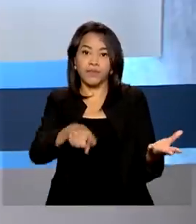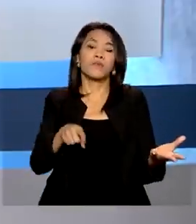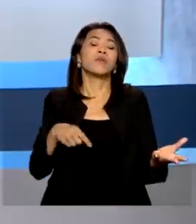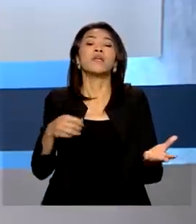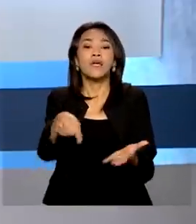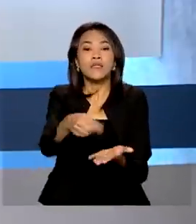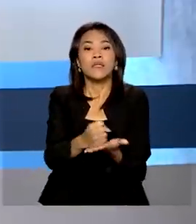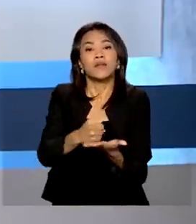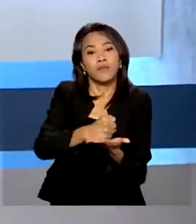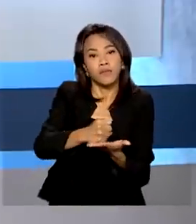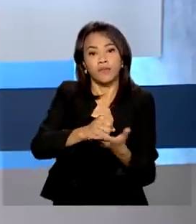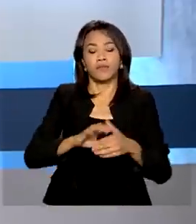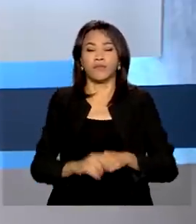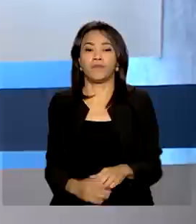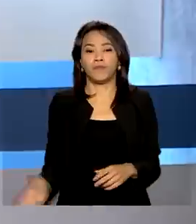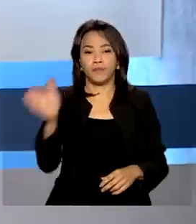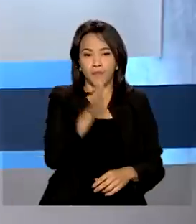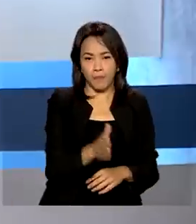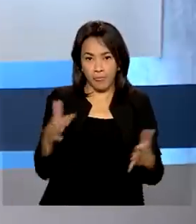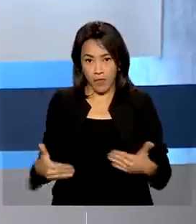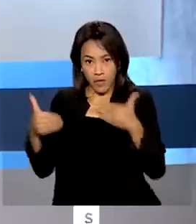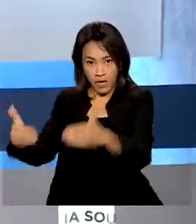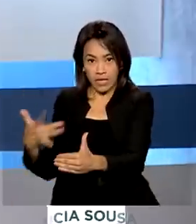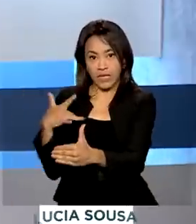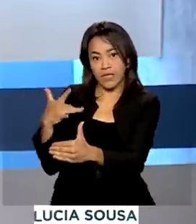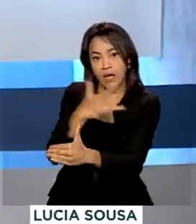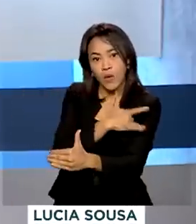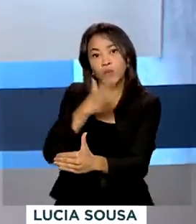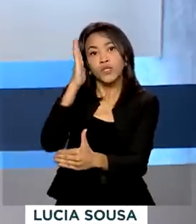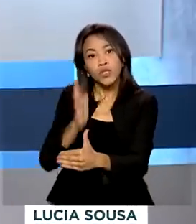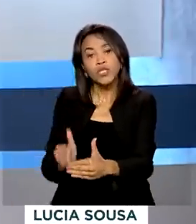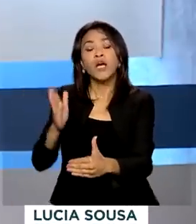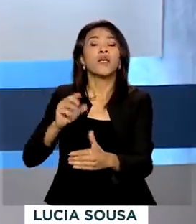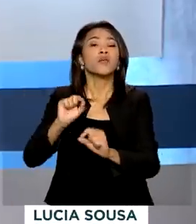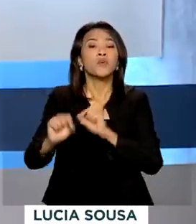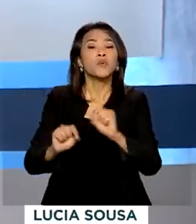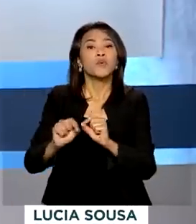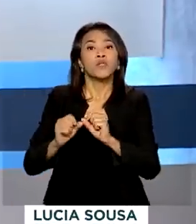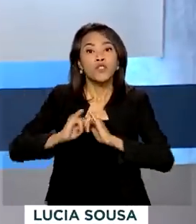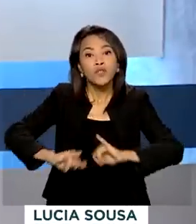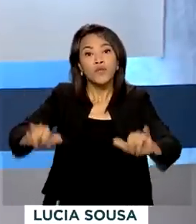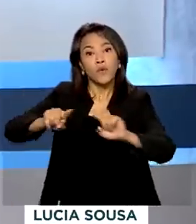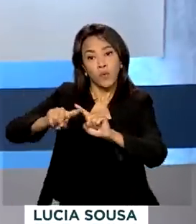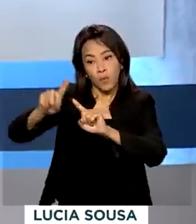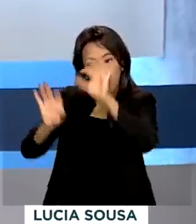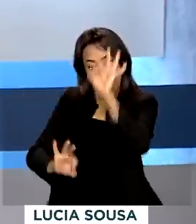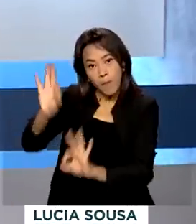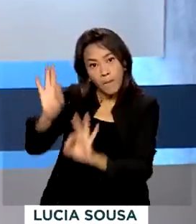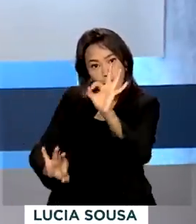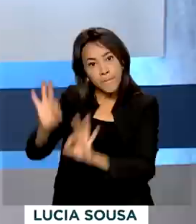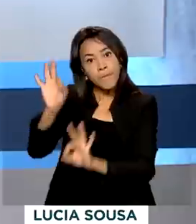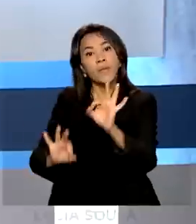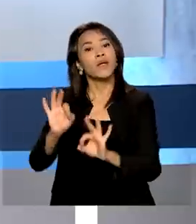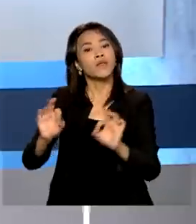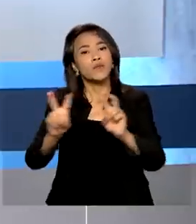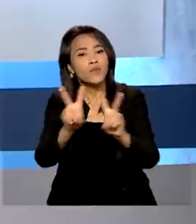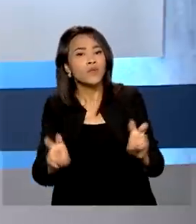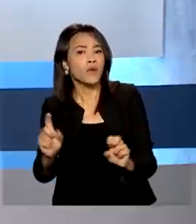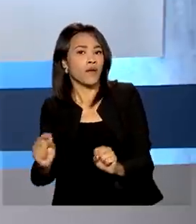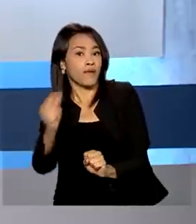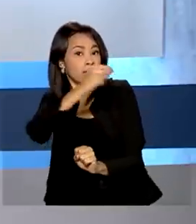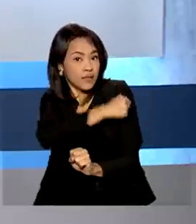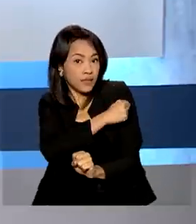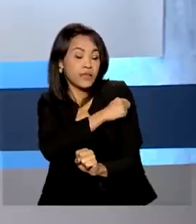E o Ministério da Saúde lançou o plano de vacinação nas fronteiras para ampliar a cobertura vacinal em 33 cidades brasileiras